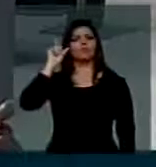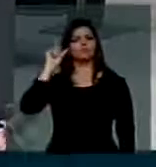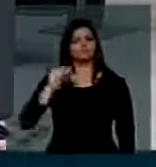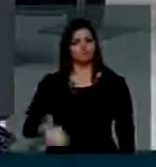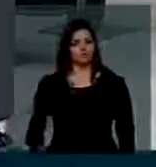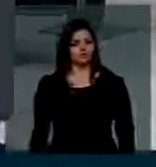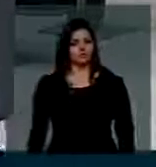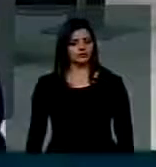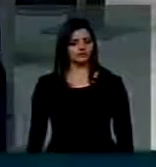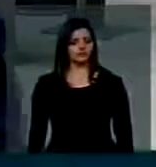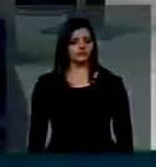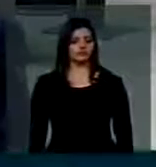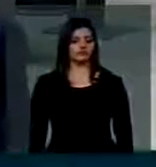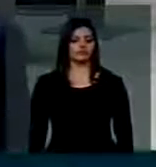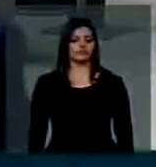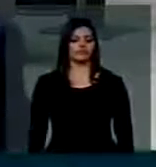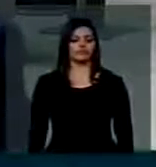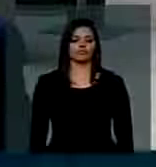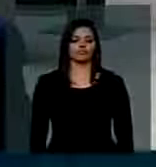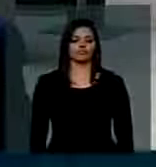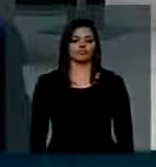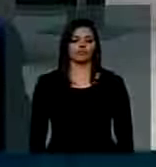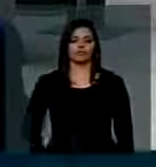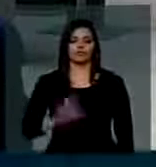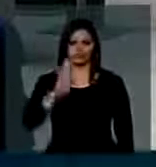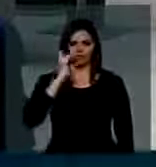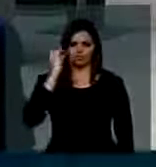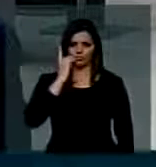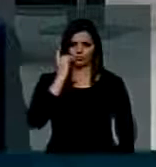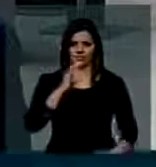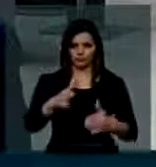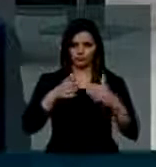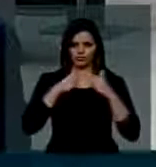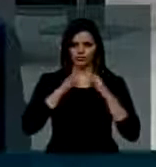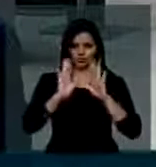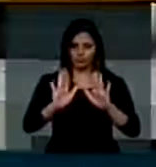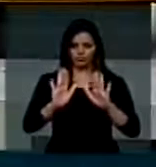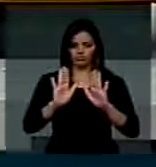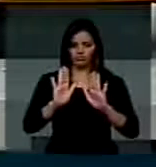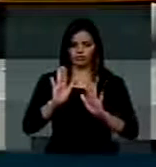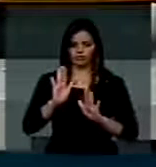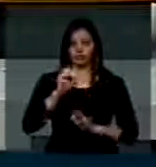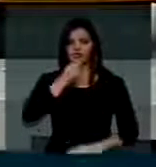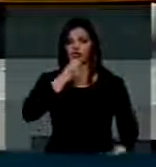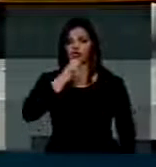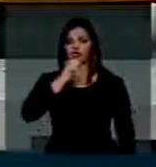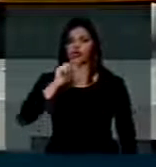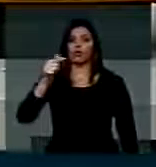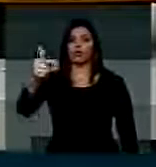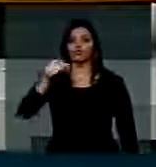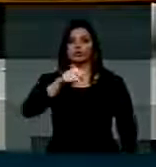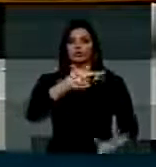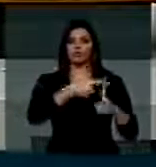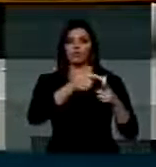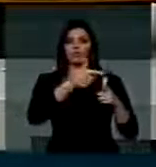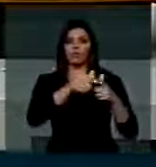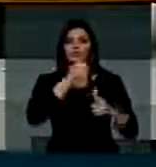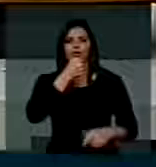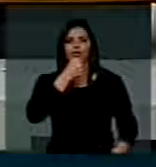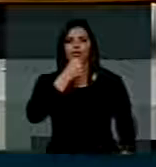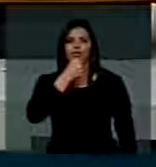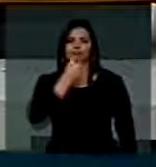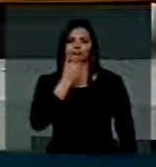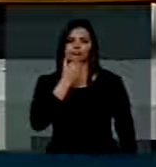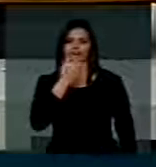Eu deparo com uma nota... Deputado Chiquinho Escócio, eu peço permissão, V. Exª, se puder, pegue outro microfone, e esse está com problema. Eu